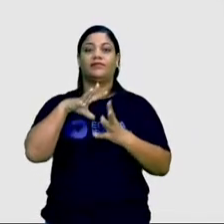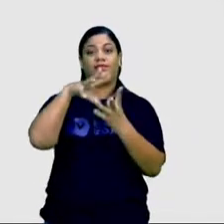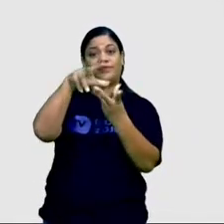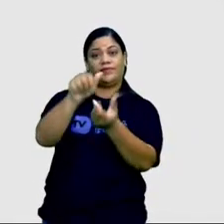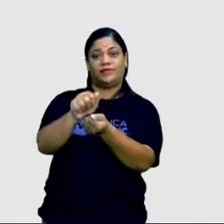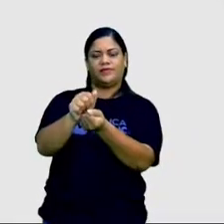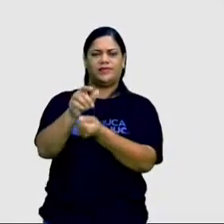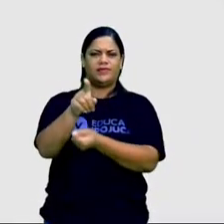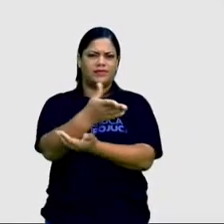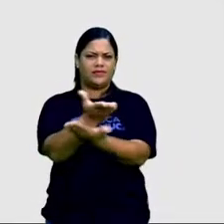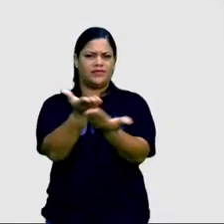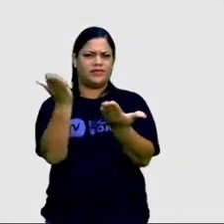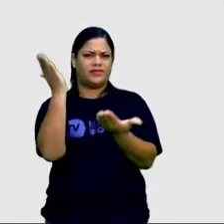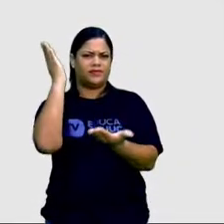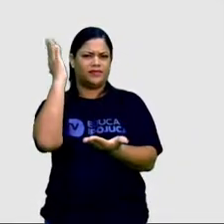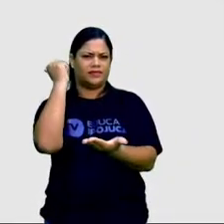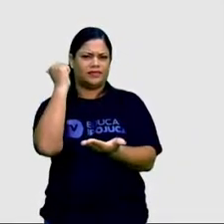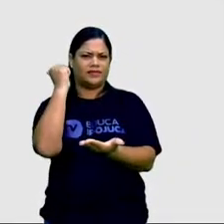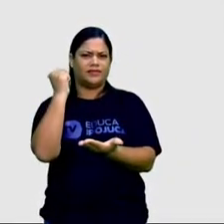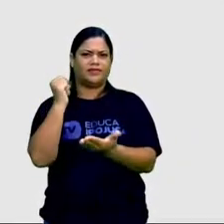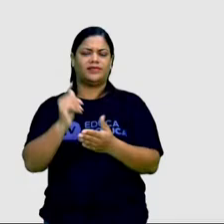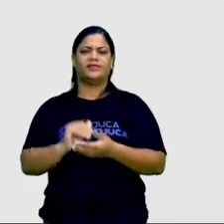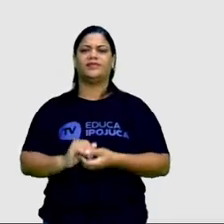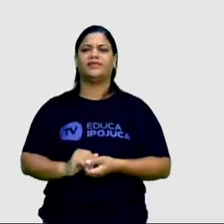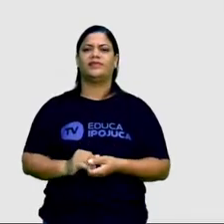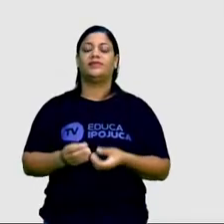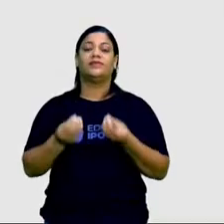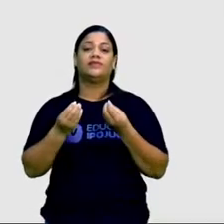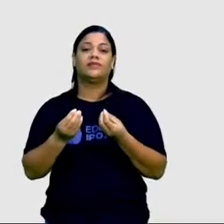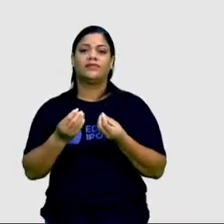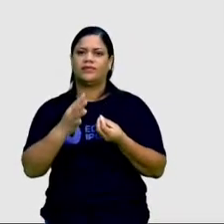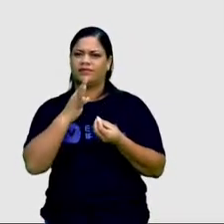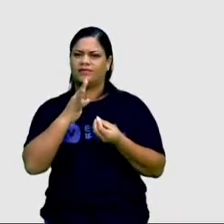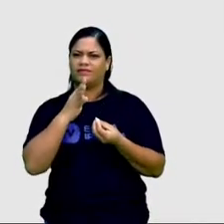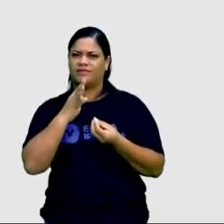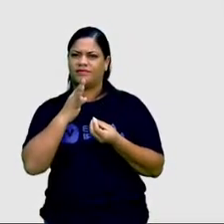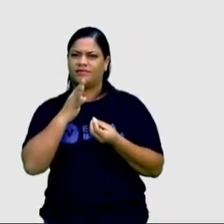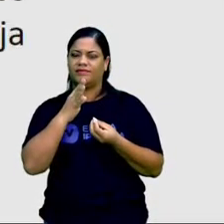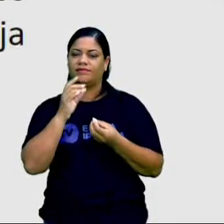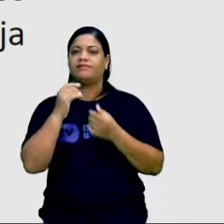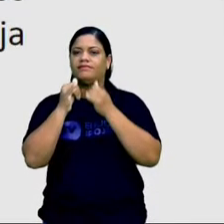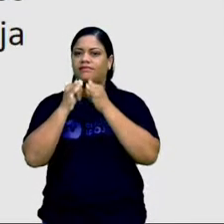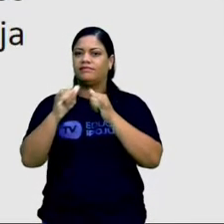Vocês sabem identificar como é que a gente reconhece essas fake news?